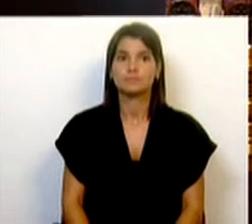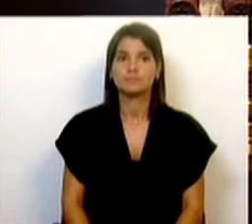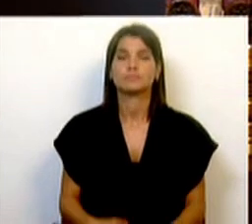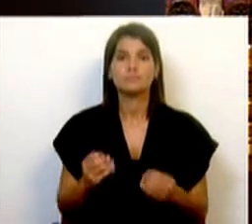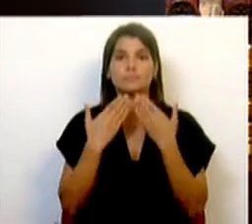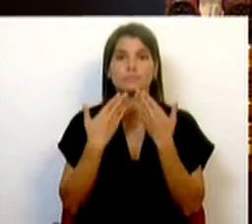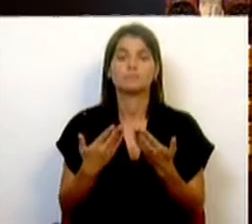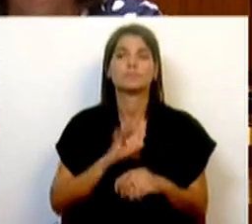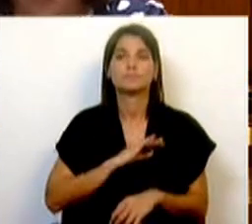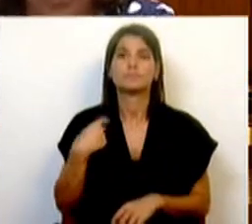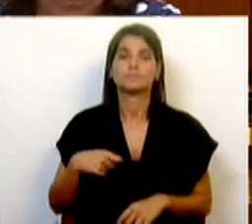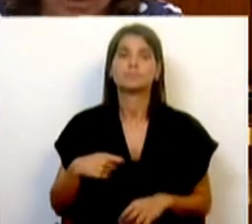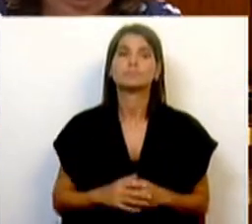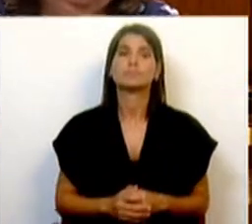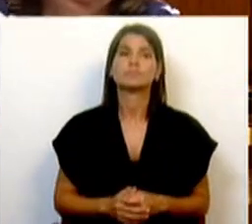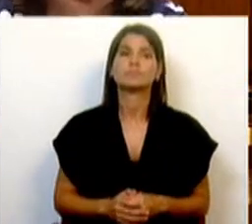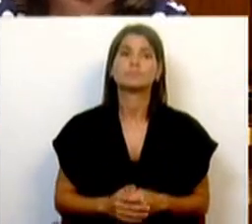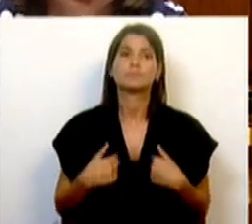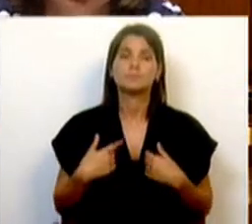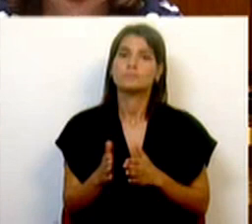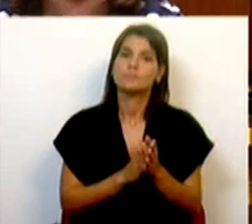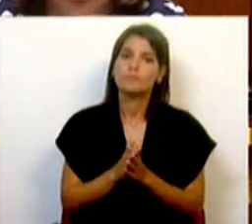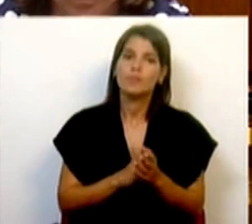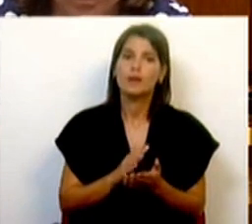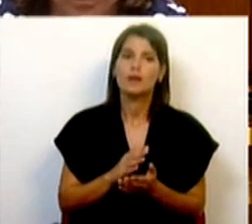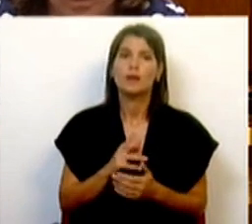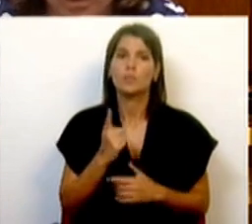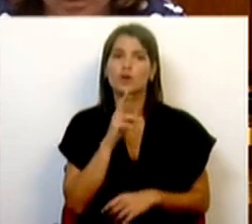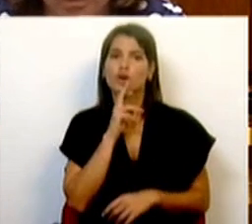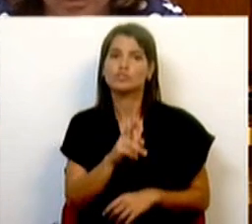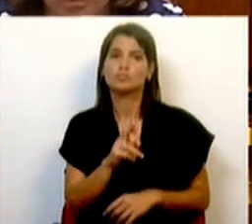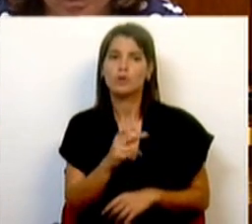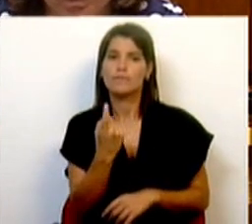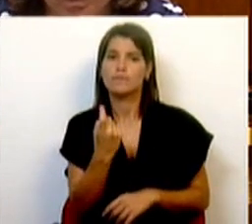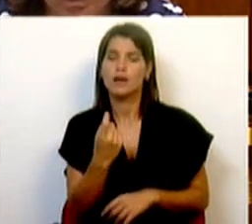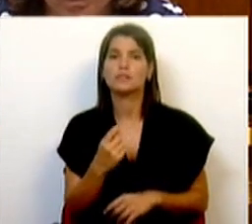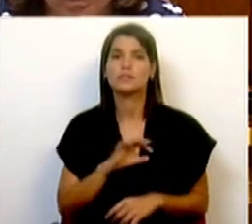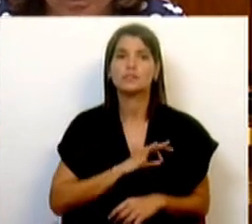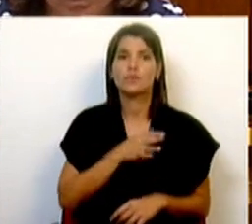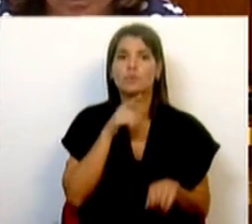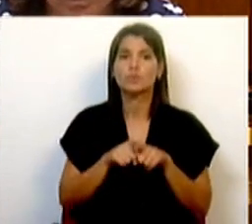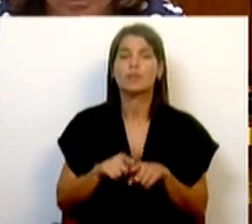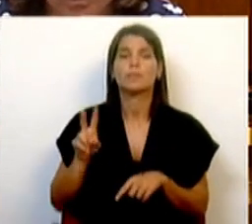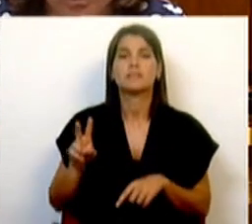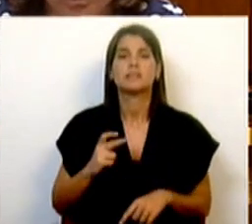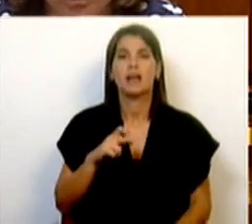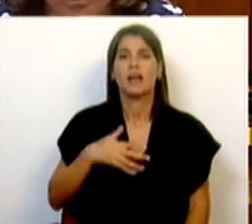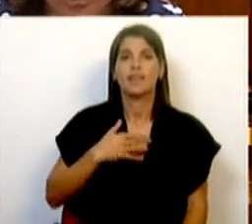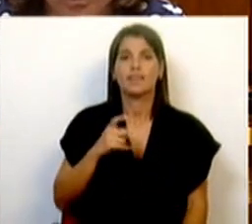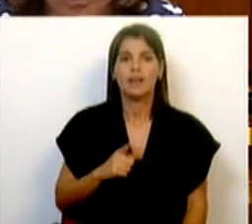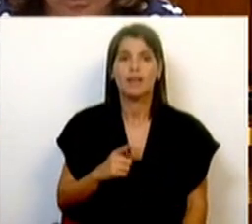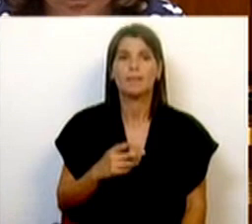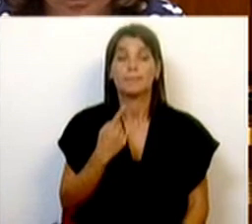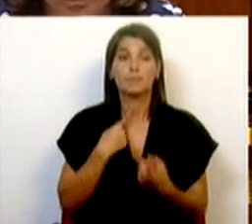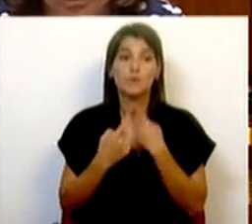Muito obrigado, Sr. Presidente. Aproveito para completar uma resposta que não cheguei a dar ao Sr. Deputado André Marques, do PSD, a quem agradeço, aliás, as